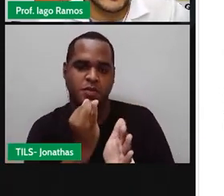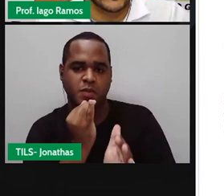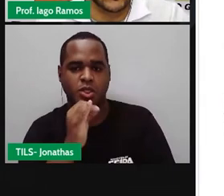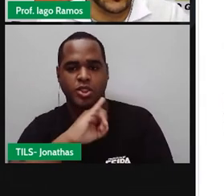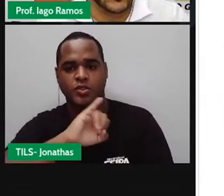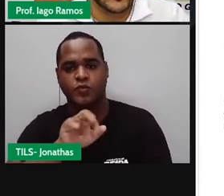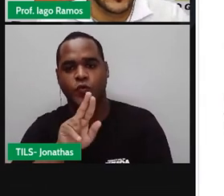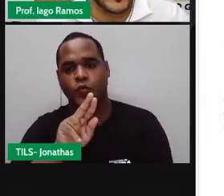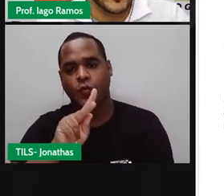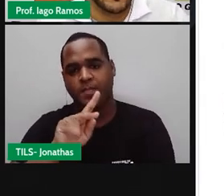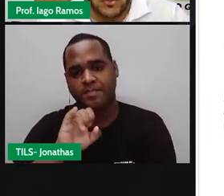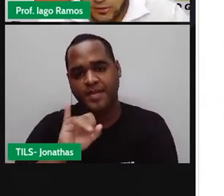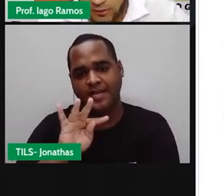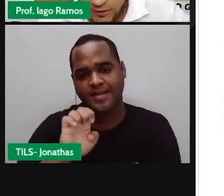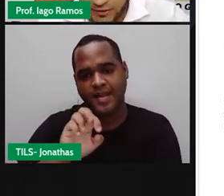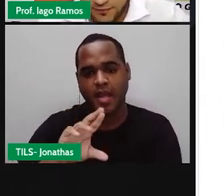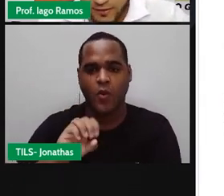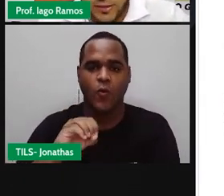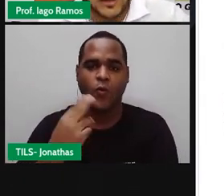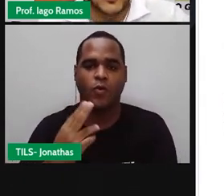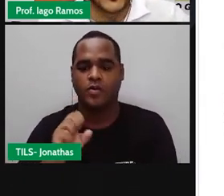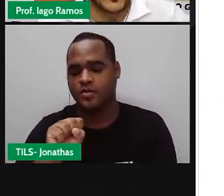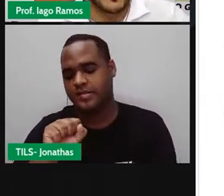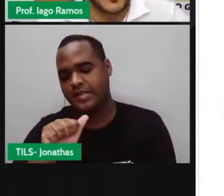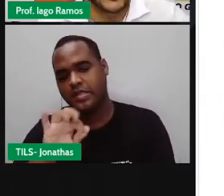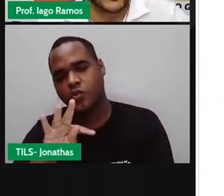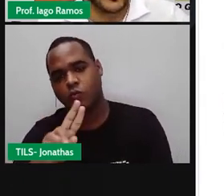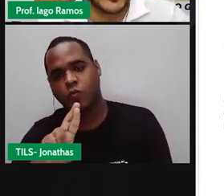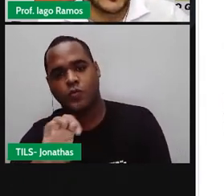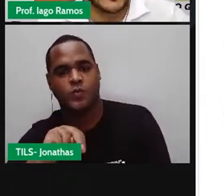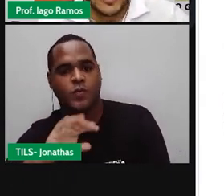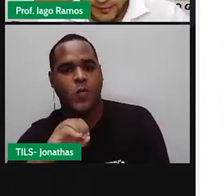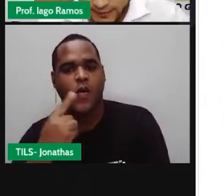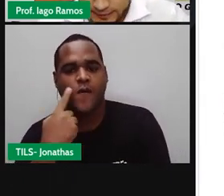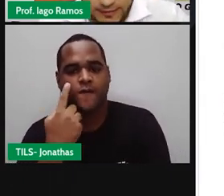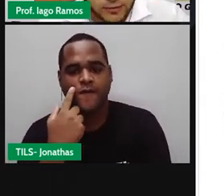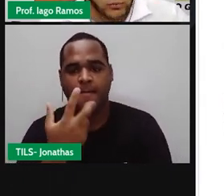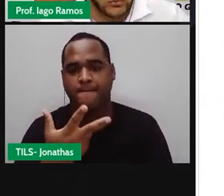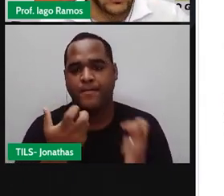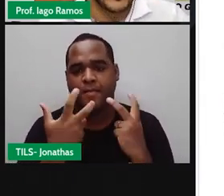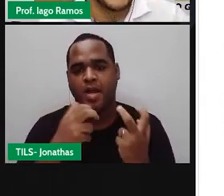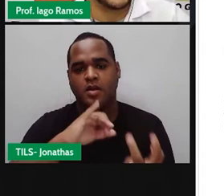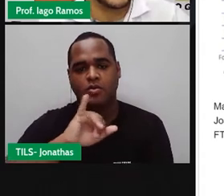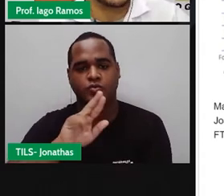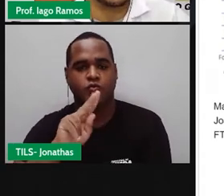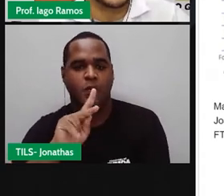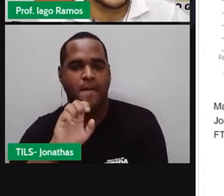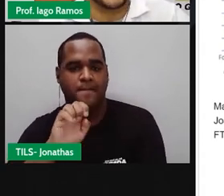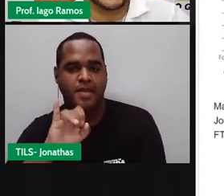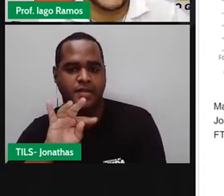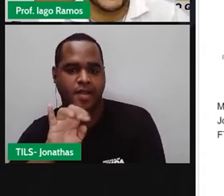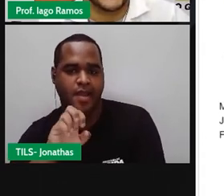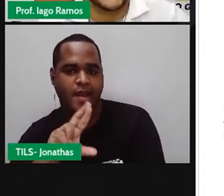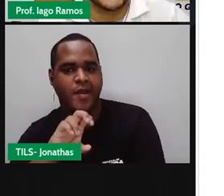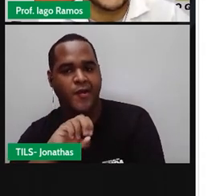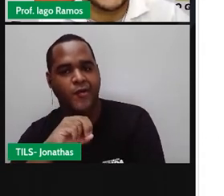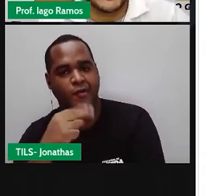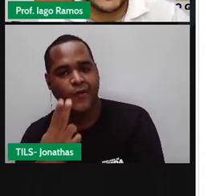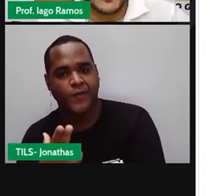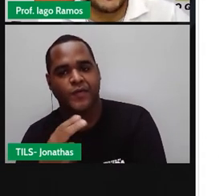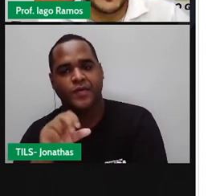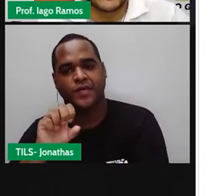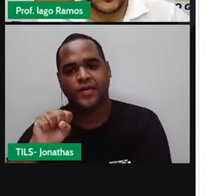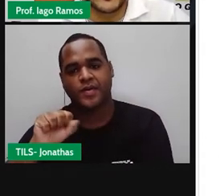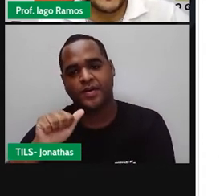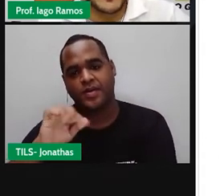ou Saturno? Bom, agora a gente vai olhar só para Júpiter e Saturno e ver qual deles dois é que